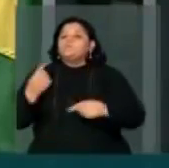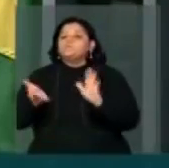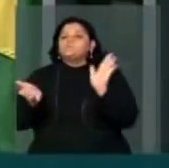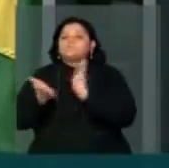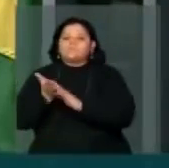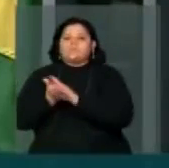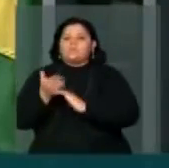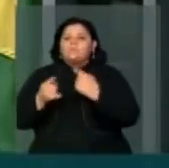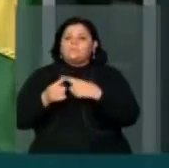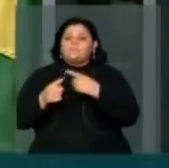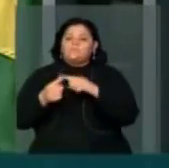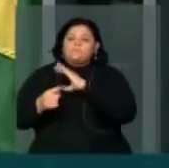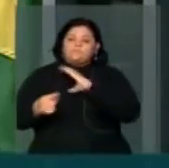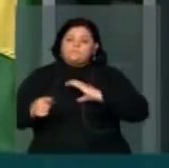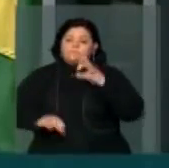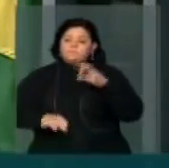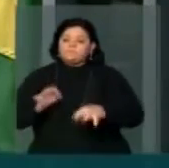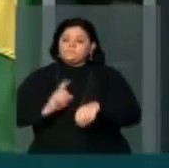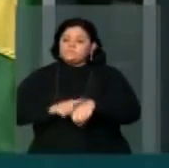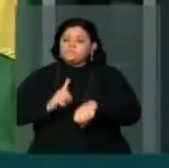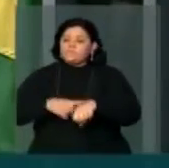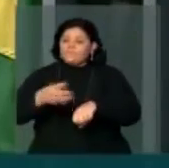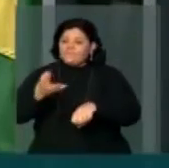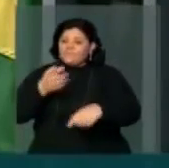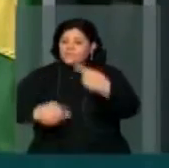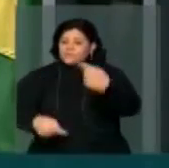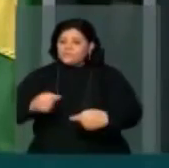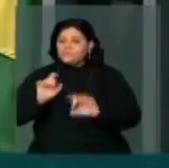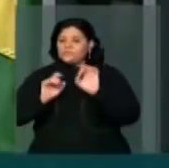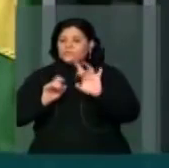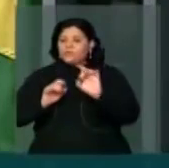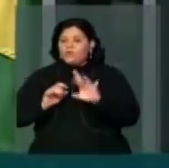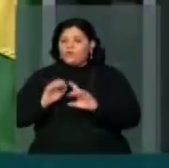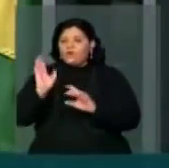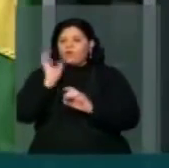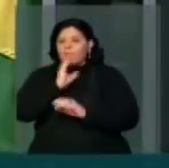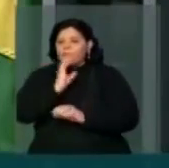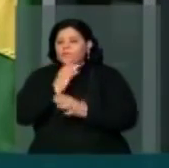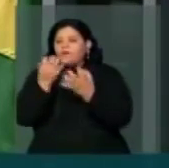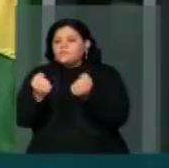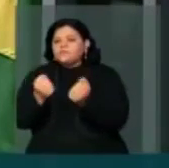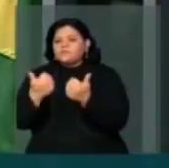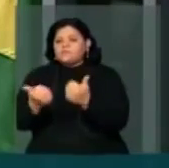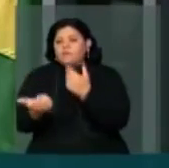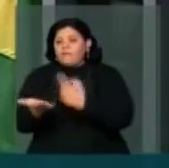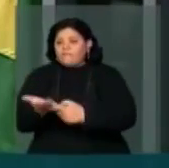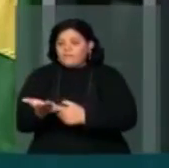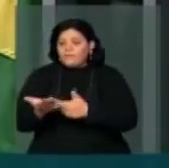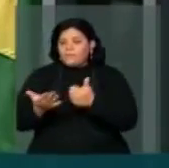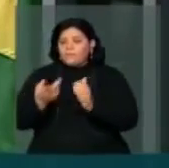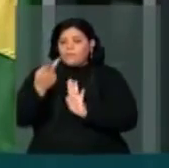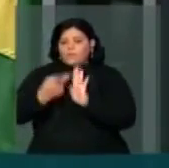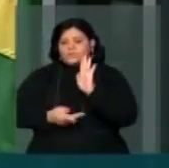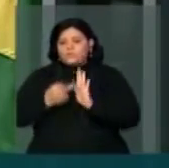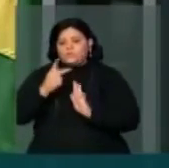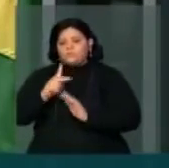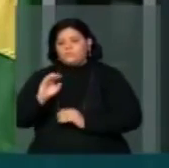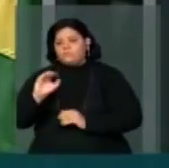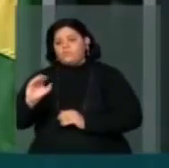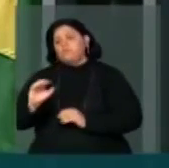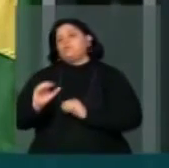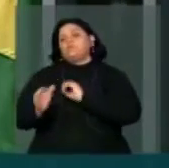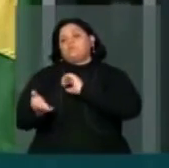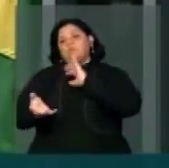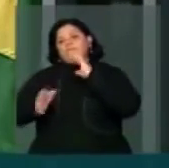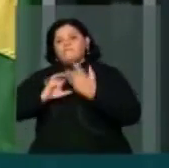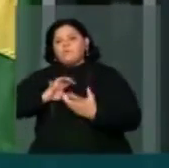lá na Comissão de Justiça, na hora de discutir, apenas a admissibilidade do projeto da PEC e da reforma